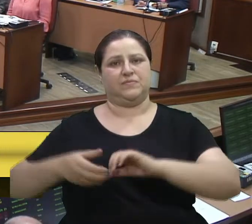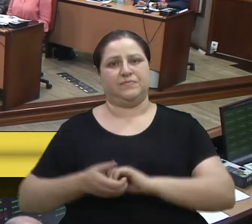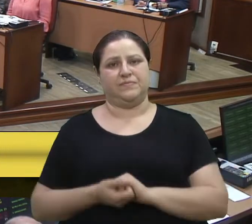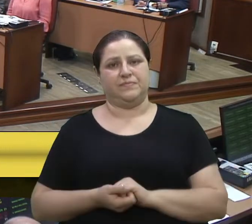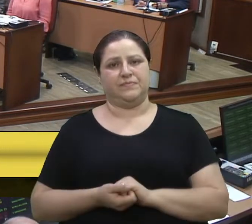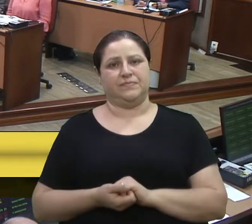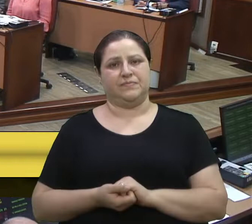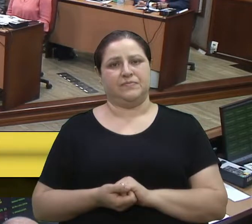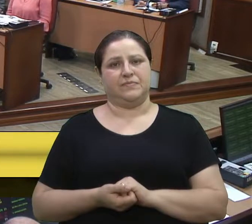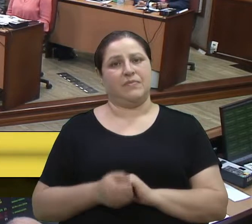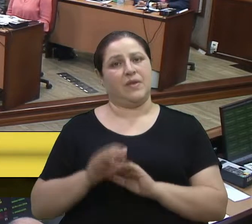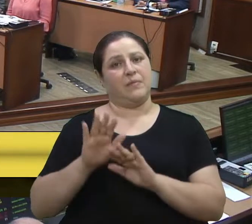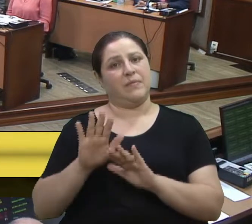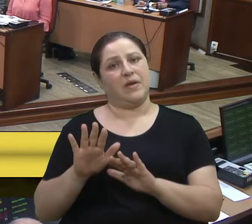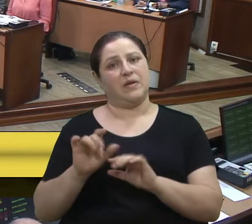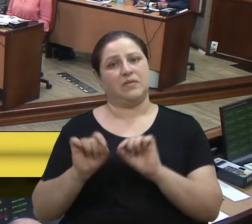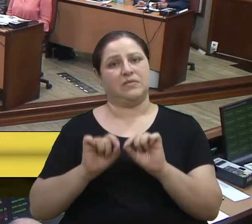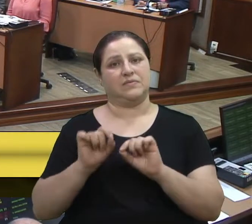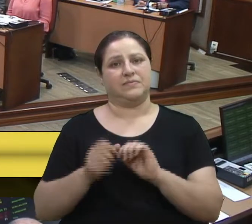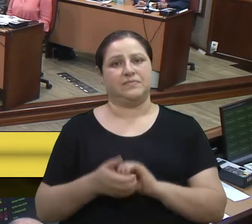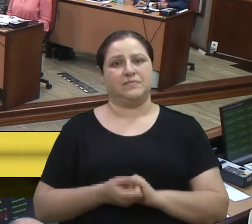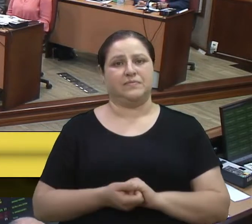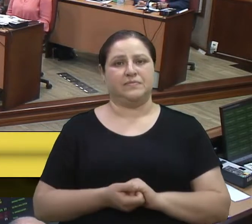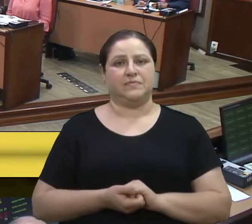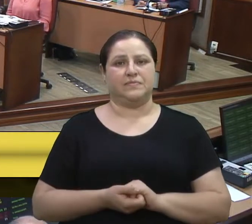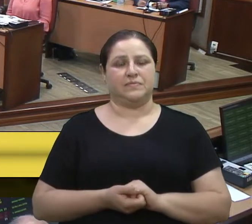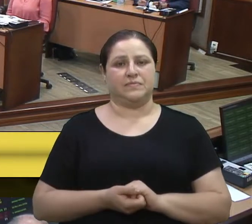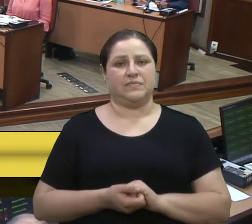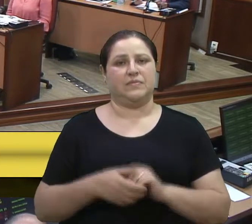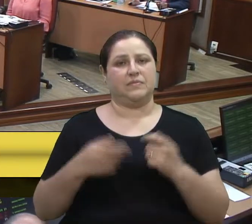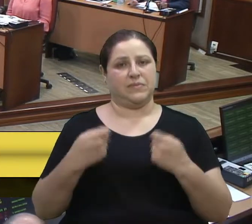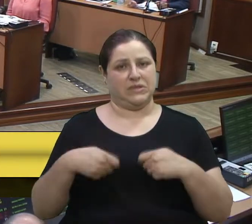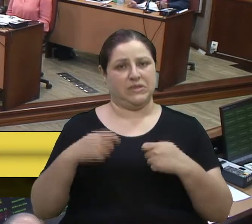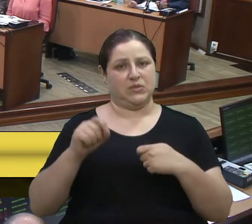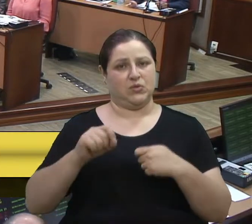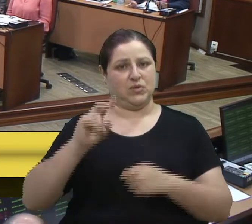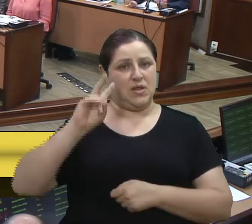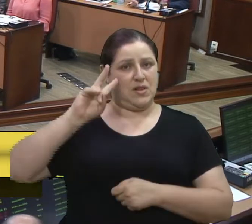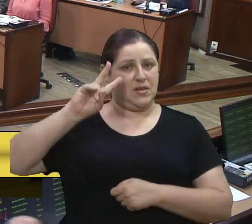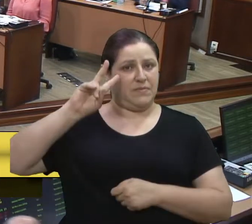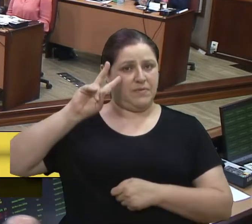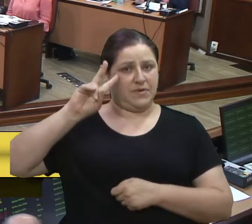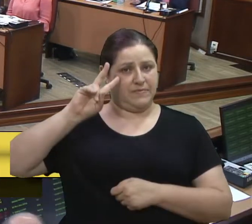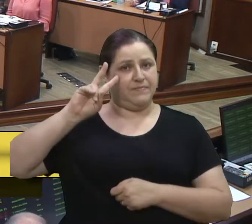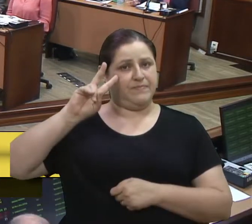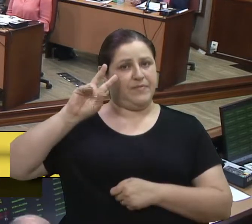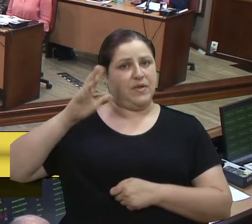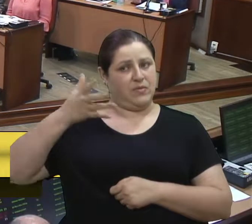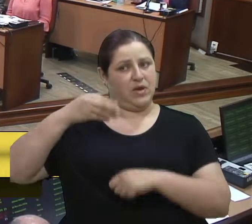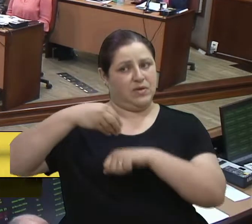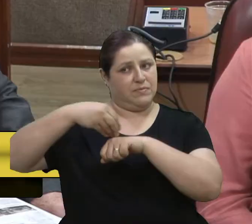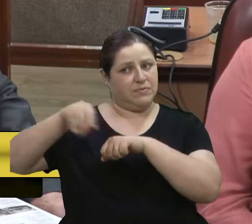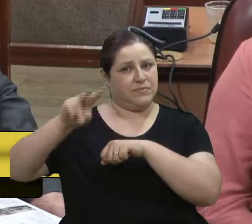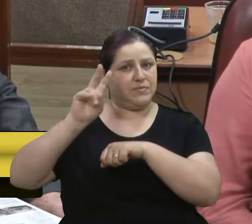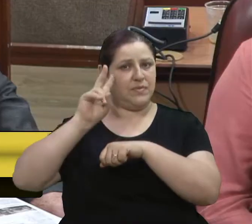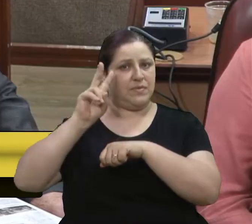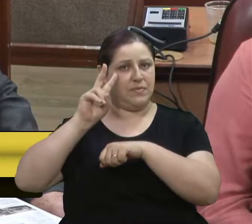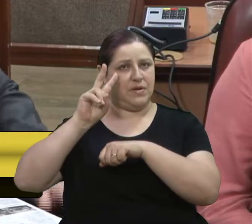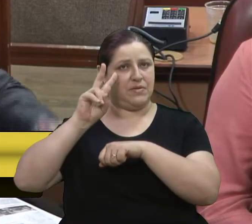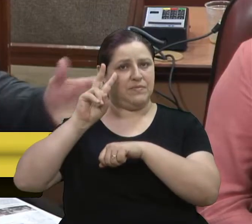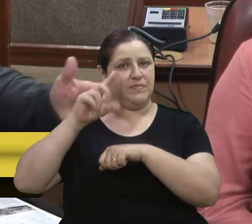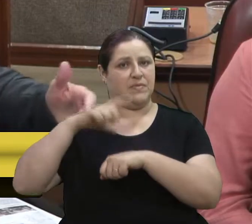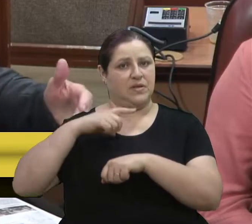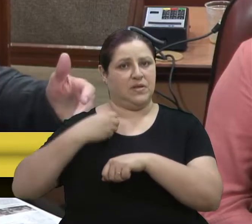Só que nós temos que lembrar, e eu quero lembrar aqui, que está